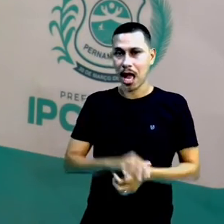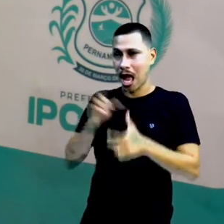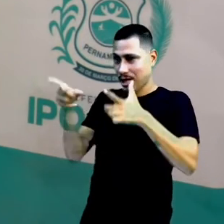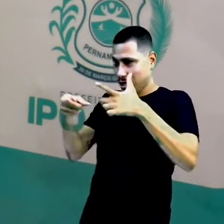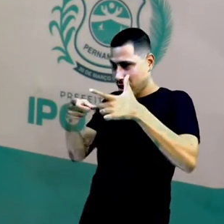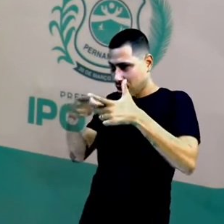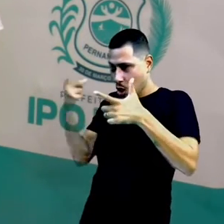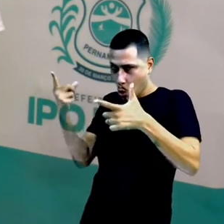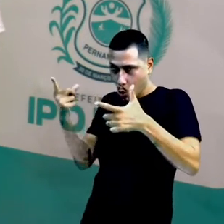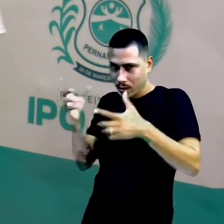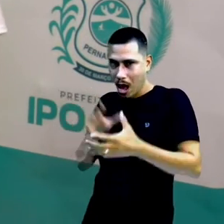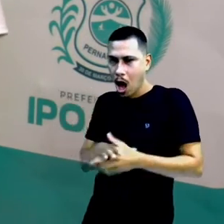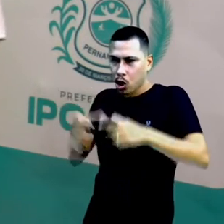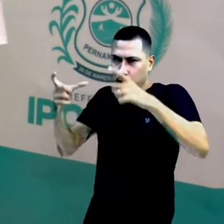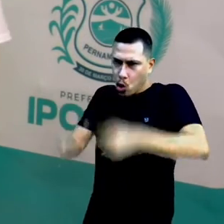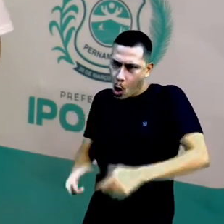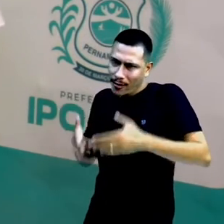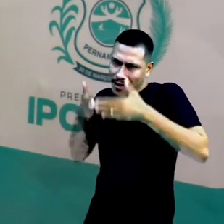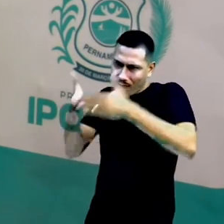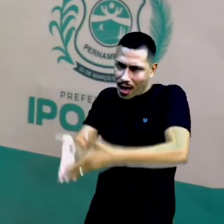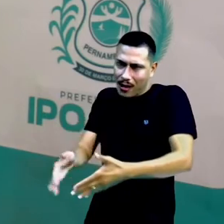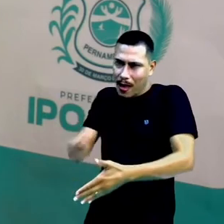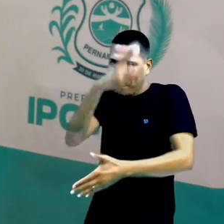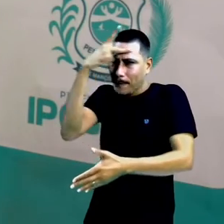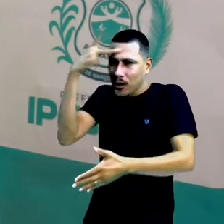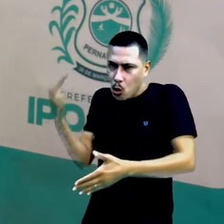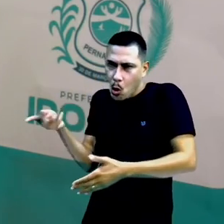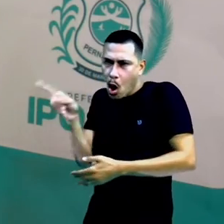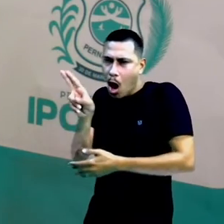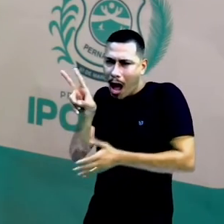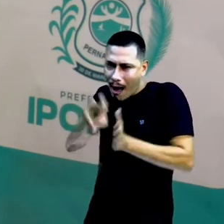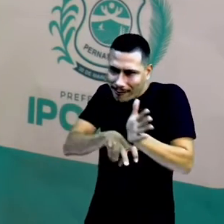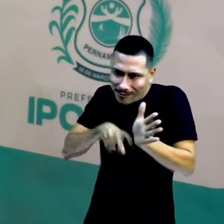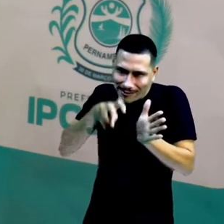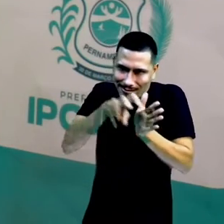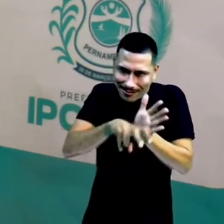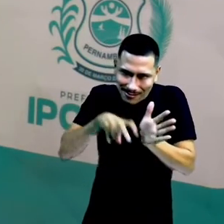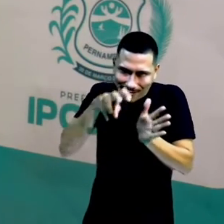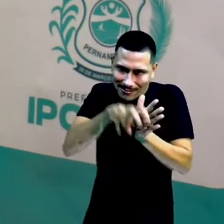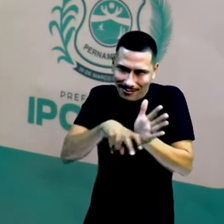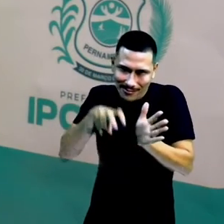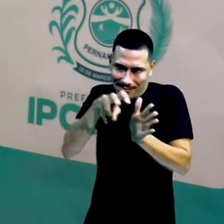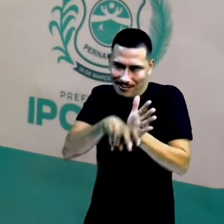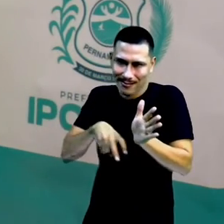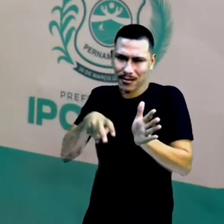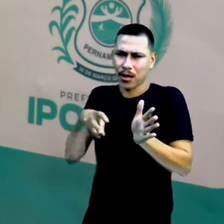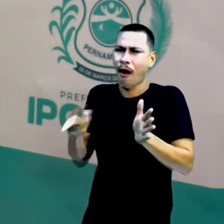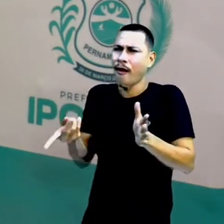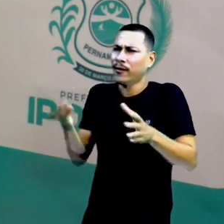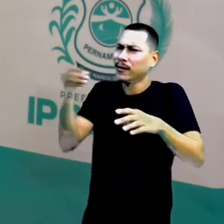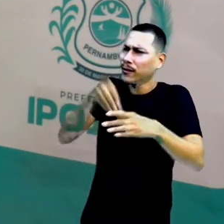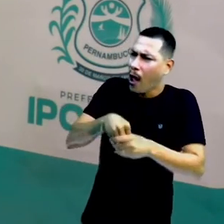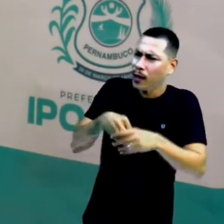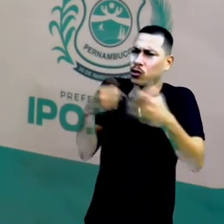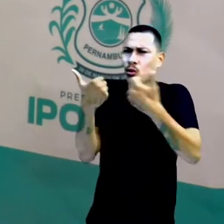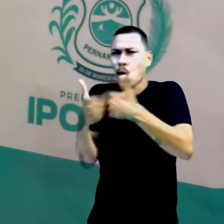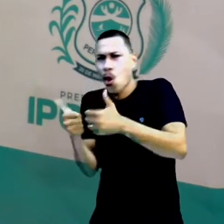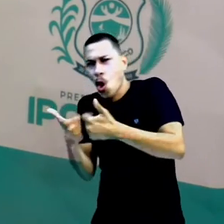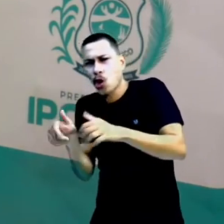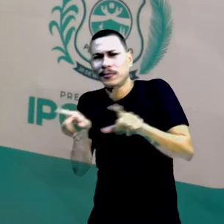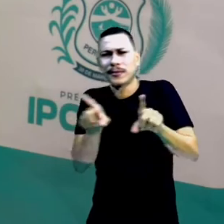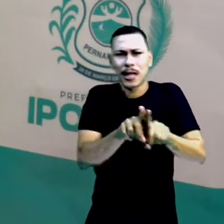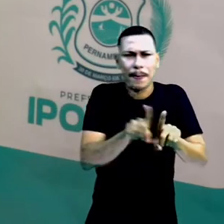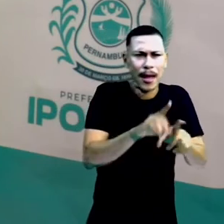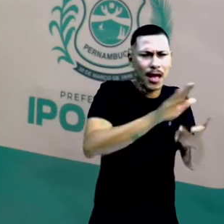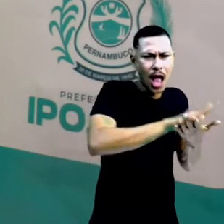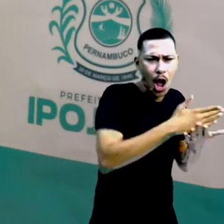ao pessoal que é usuário de cadeiras de rodas, certo? Encontramos nos ônibus, encontramos também em alguns